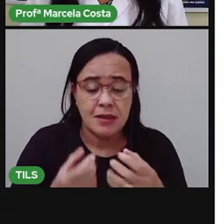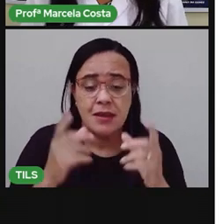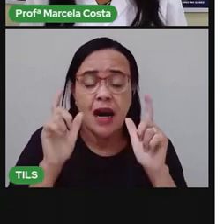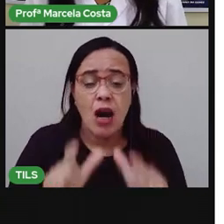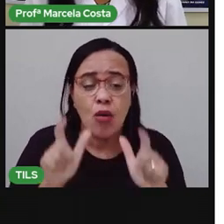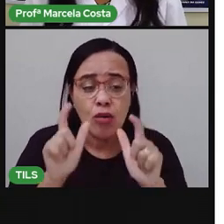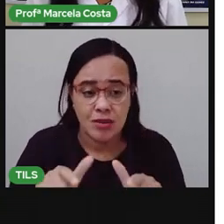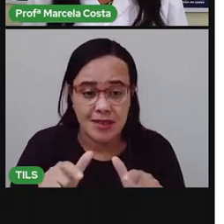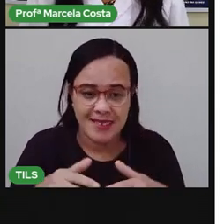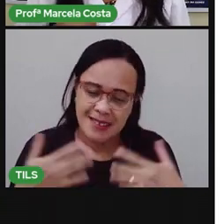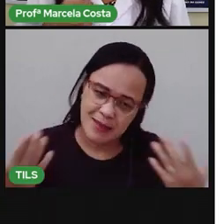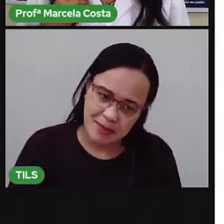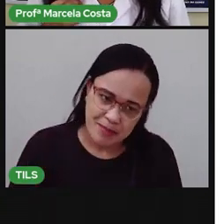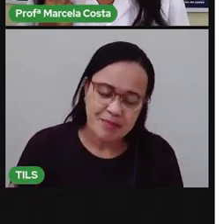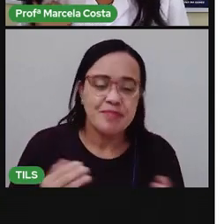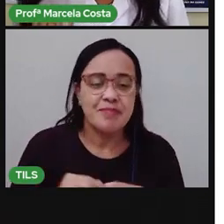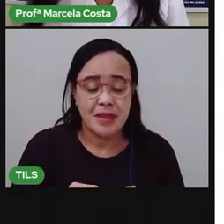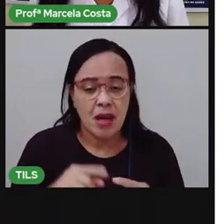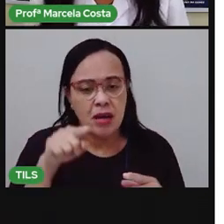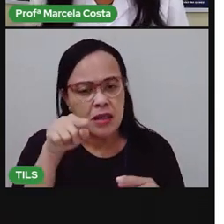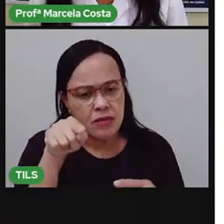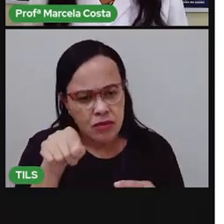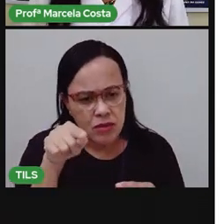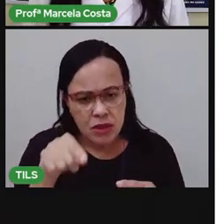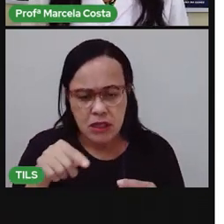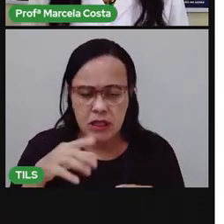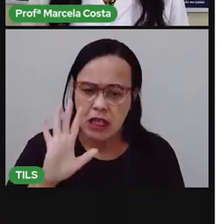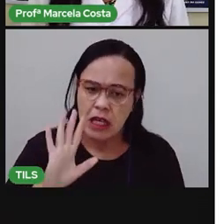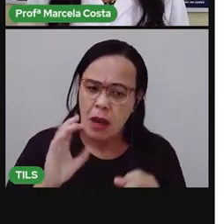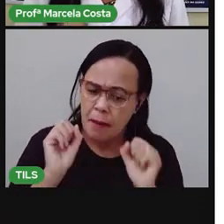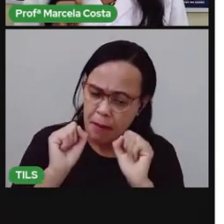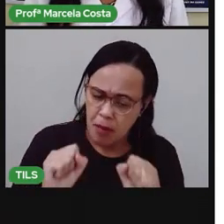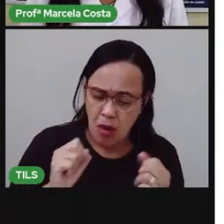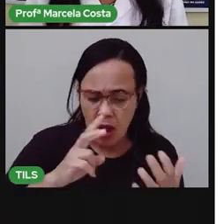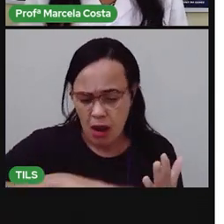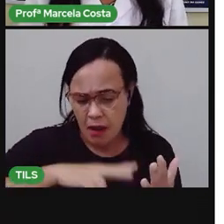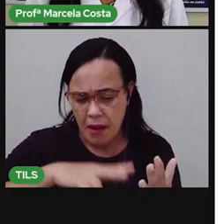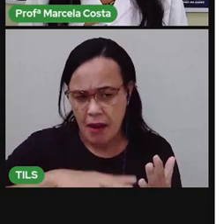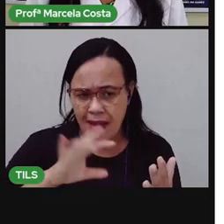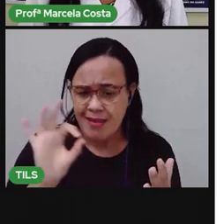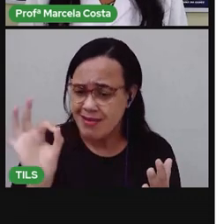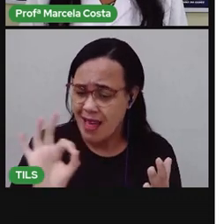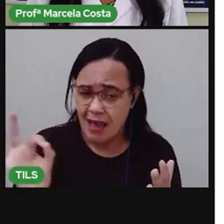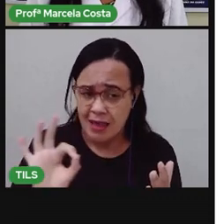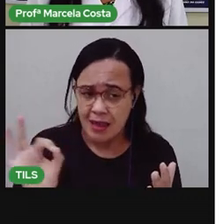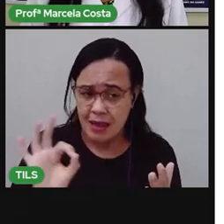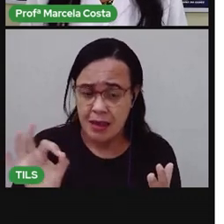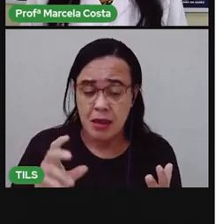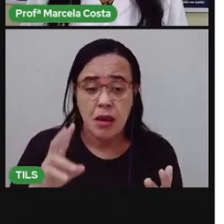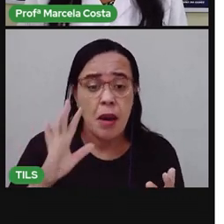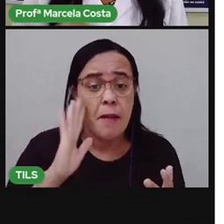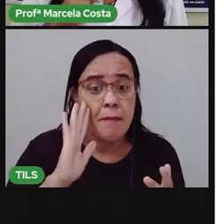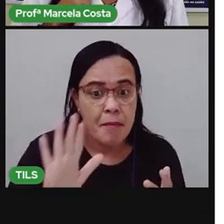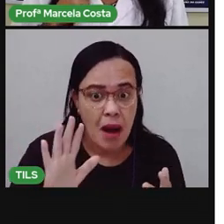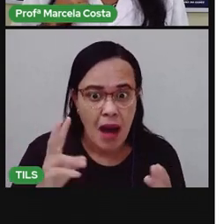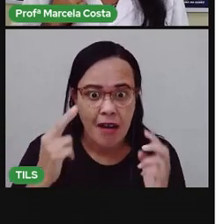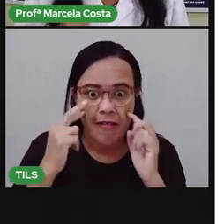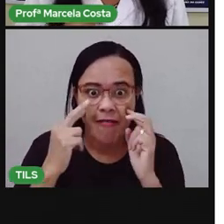Você, por exemplo, pode não saber ler. Mas, tenho certeza que